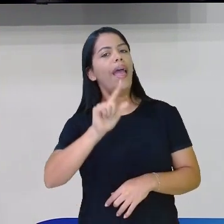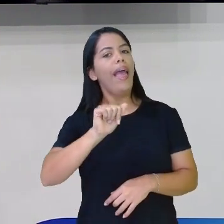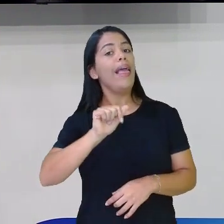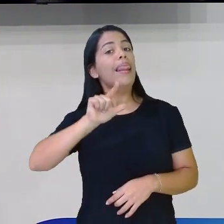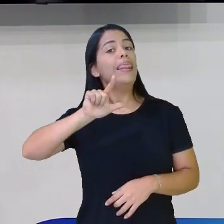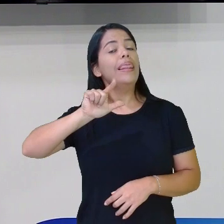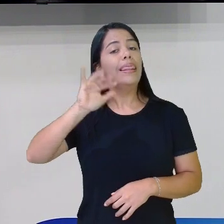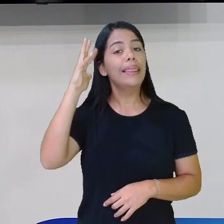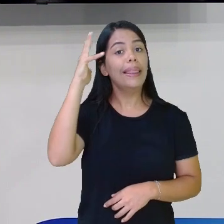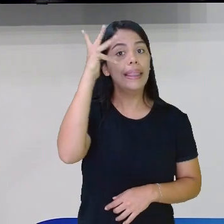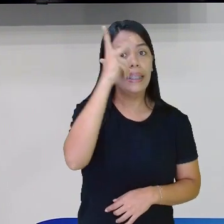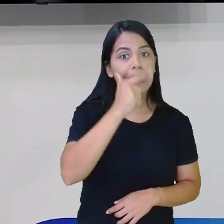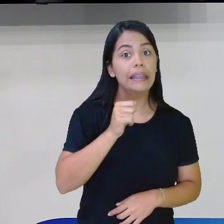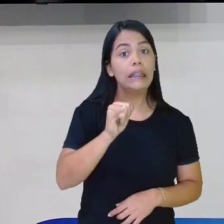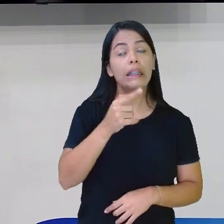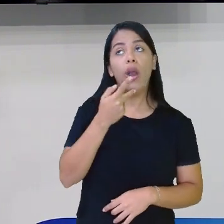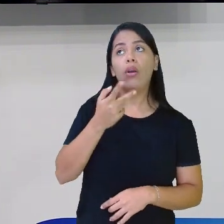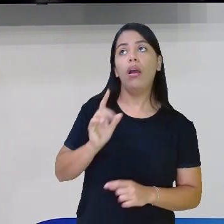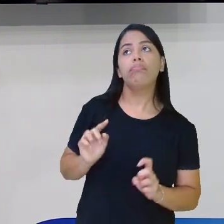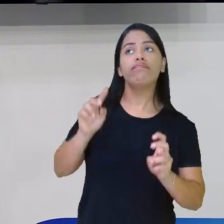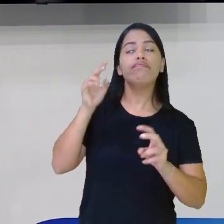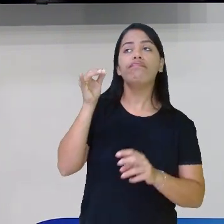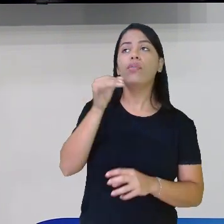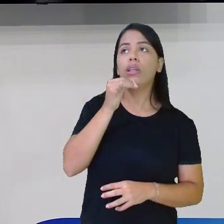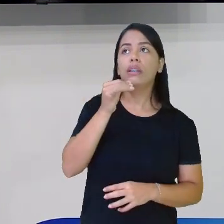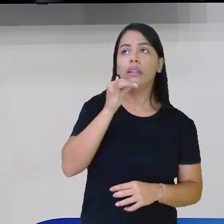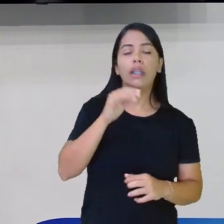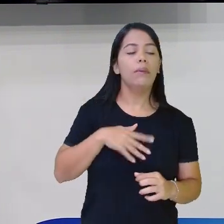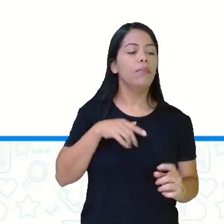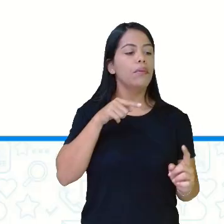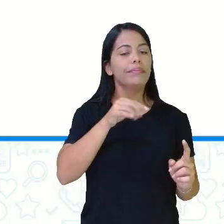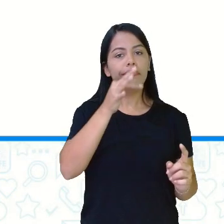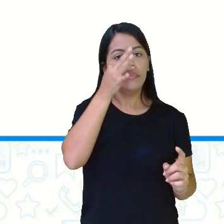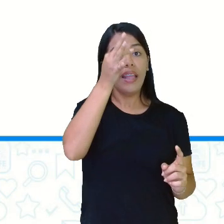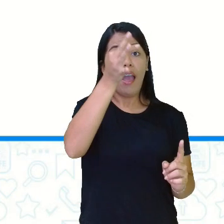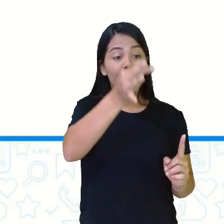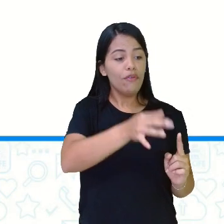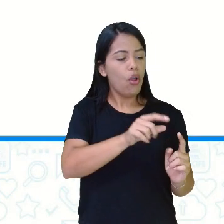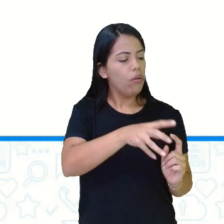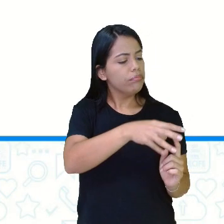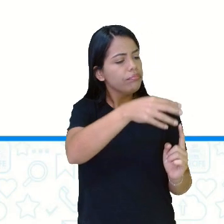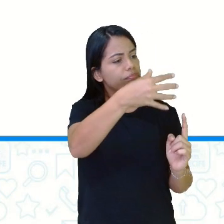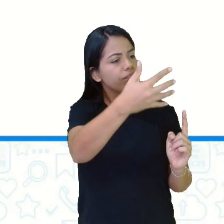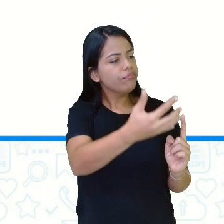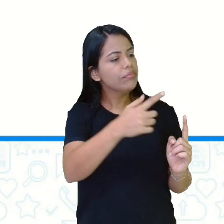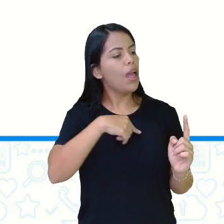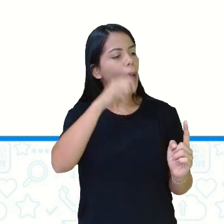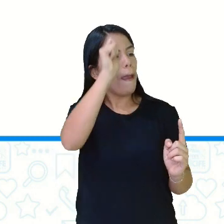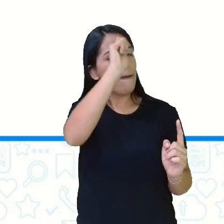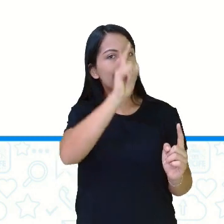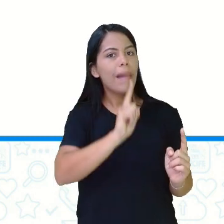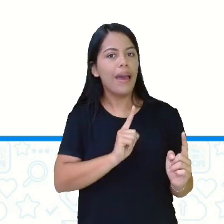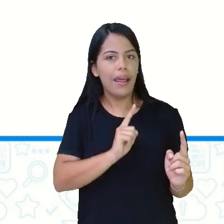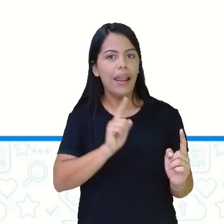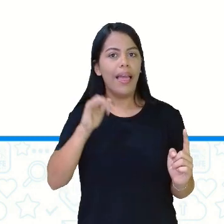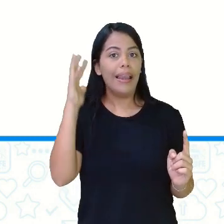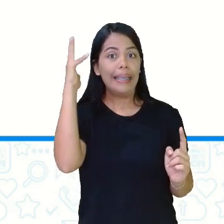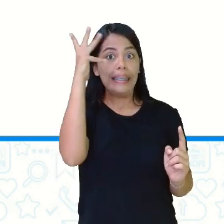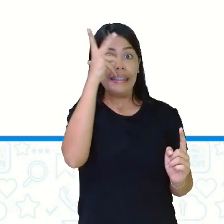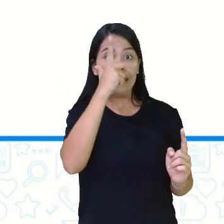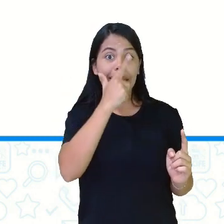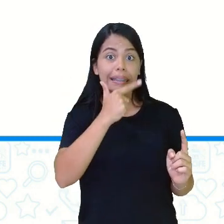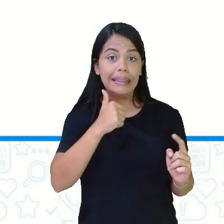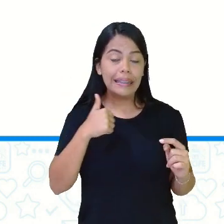disser, a flor é amarela, como é a flor amarela, tá? Então, esse pedacinho aí que eu